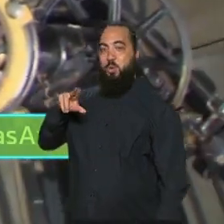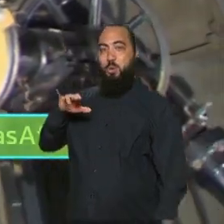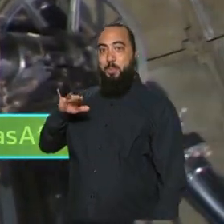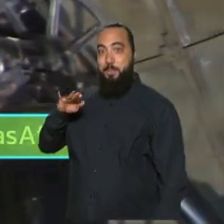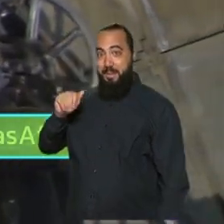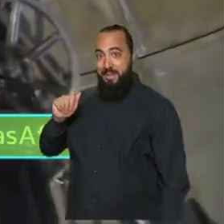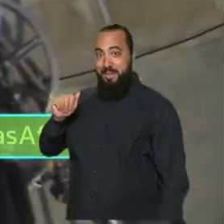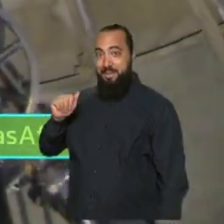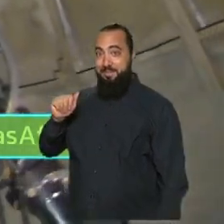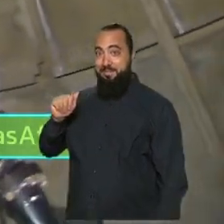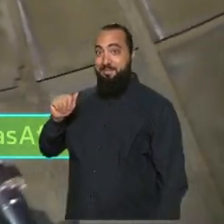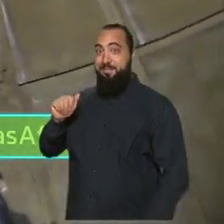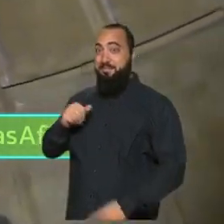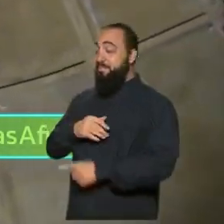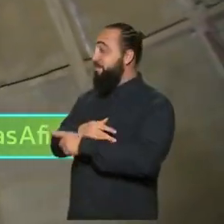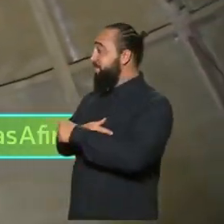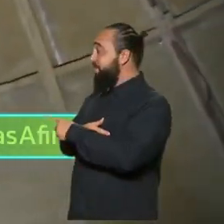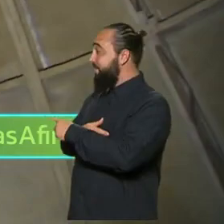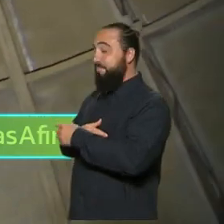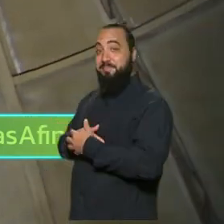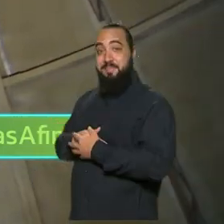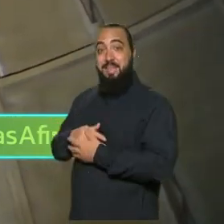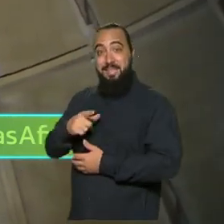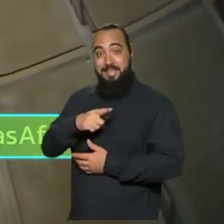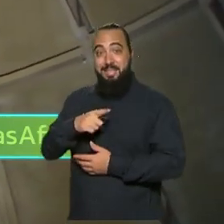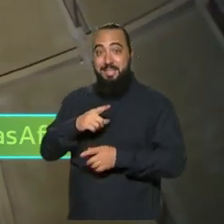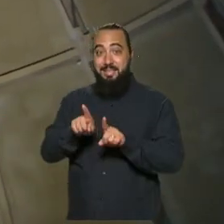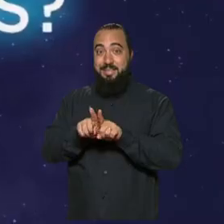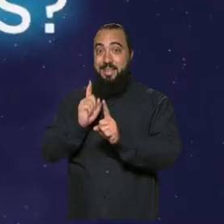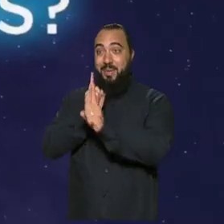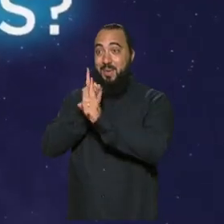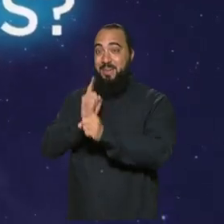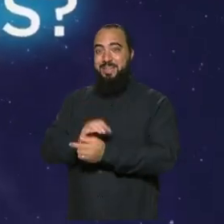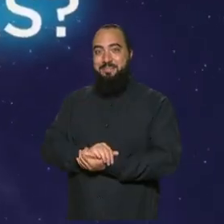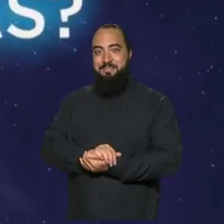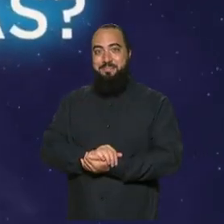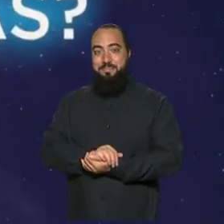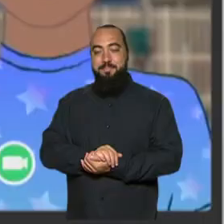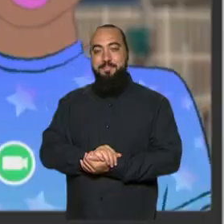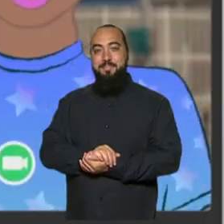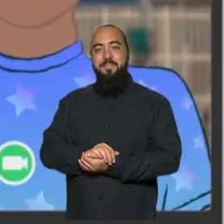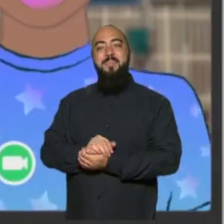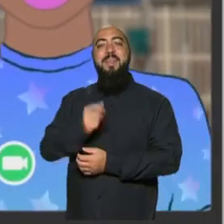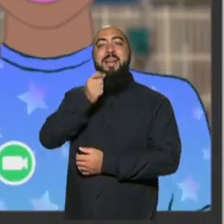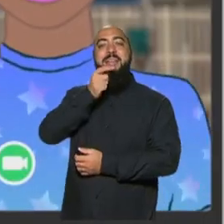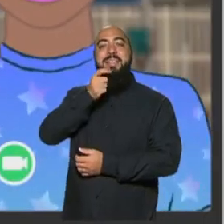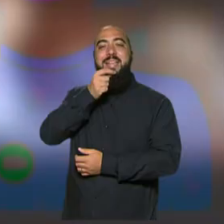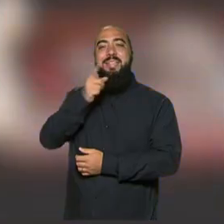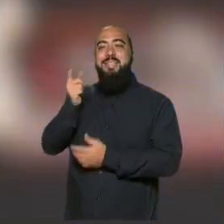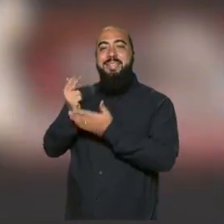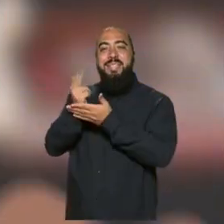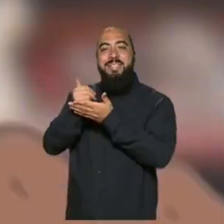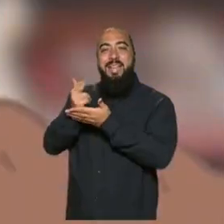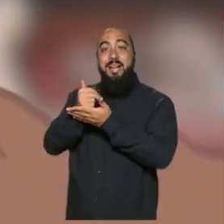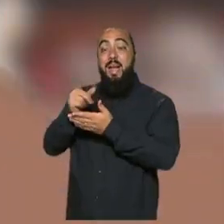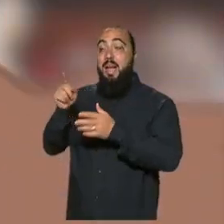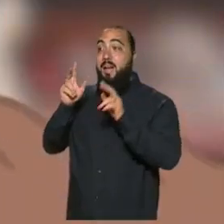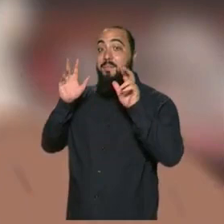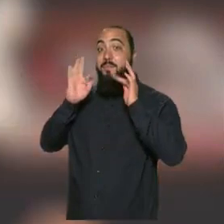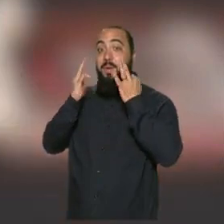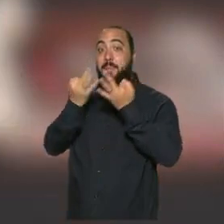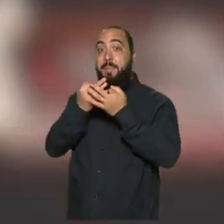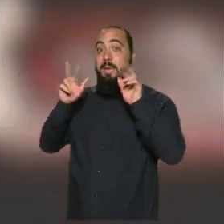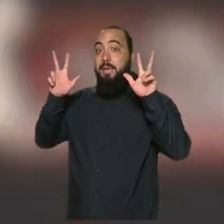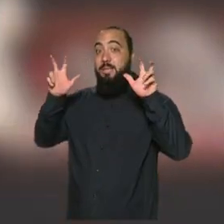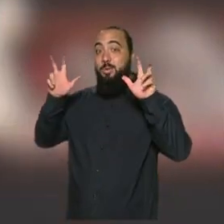Museu de Astronomia e Ciências Afins. Na animação, esta família antenada nos assuntos